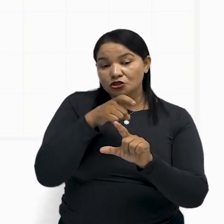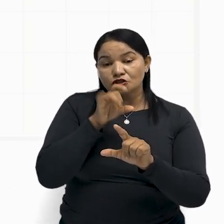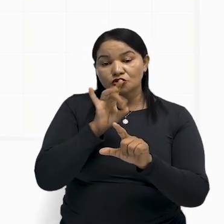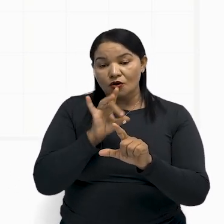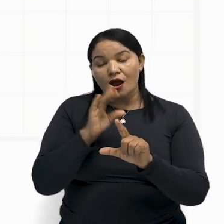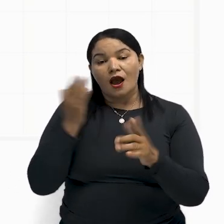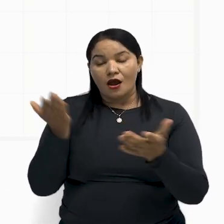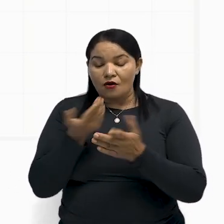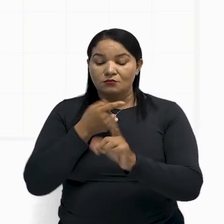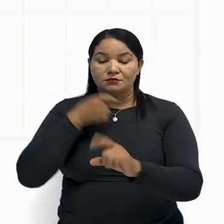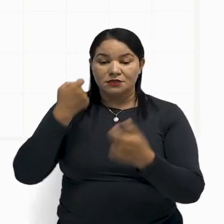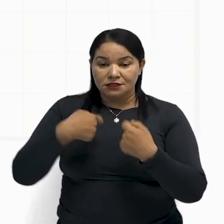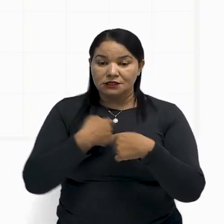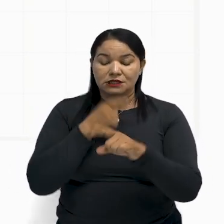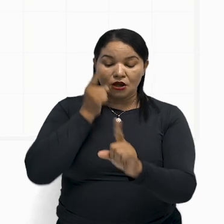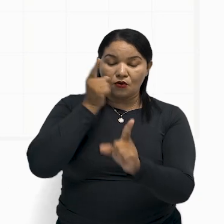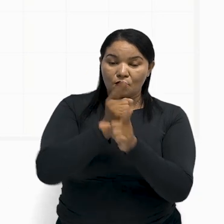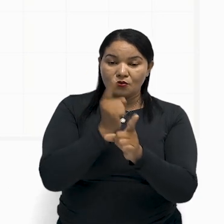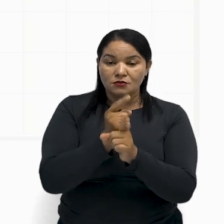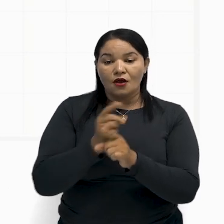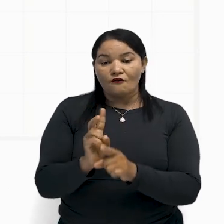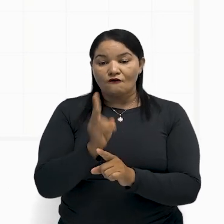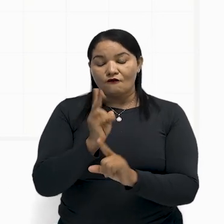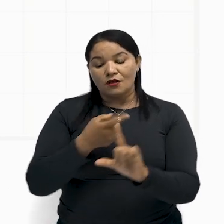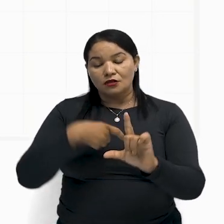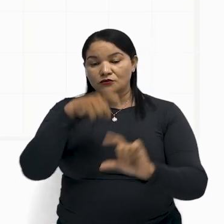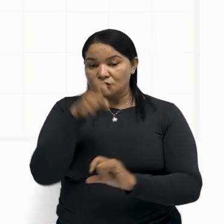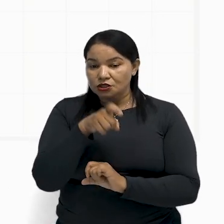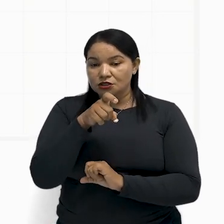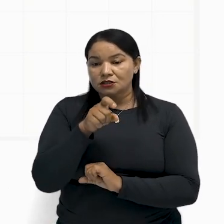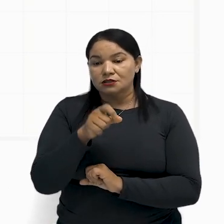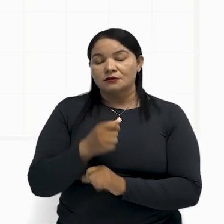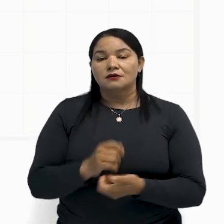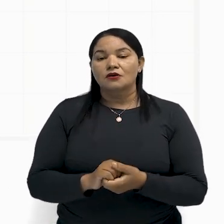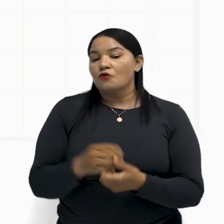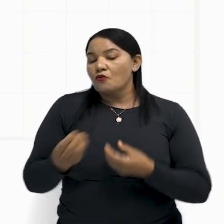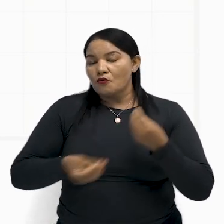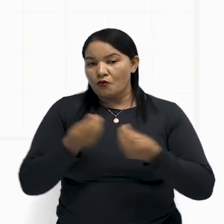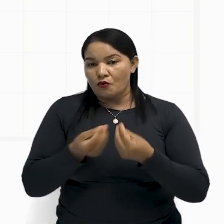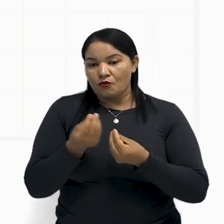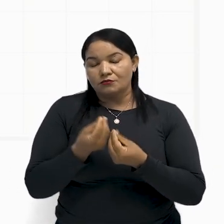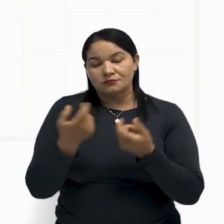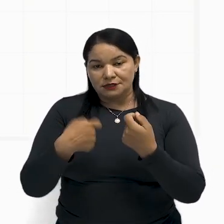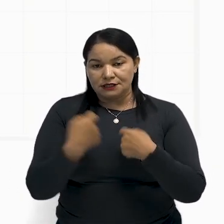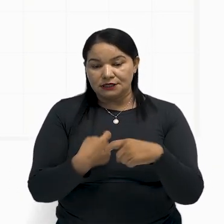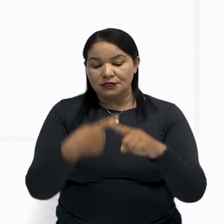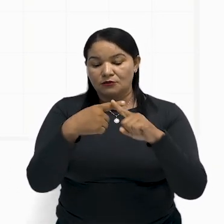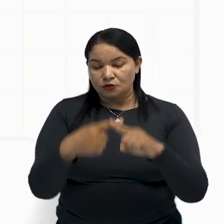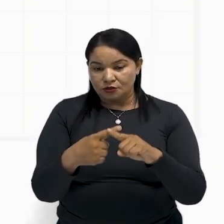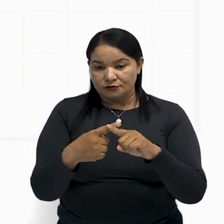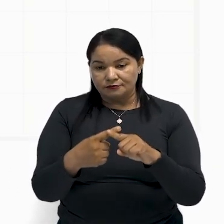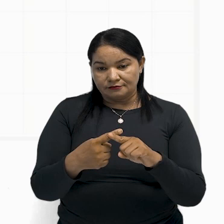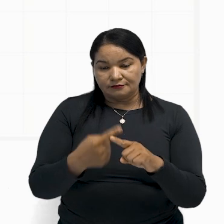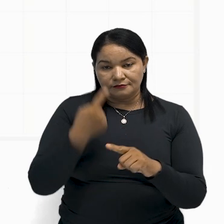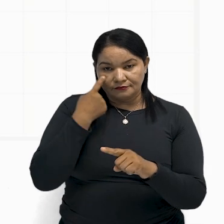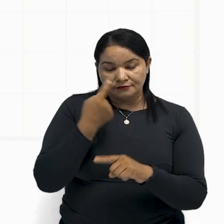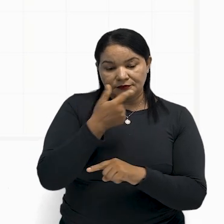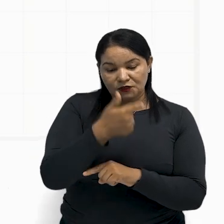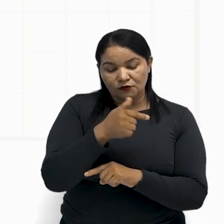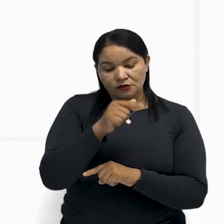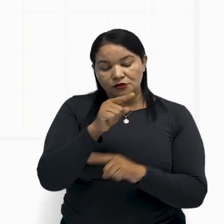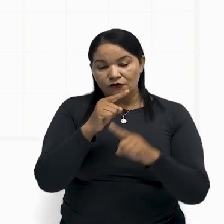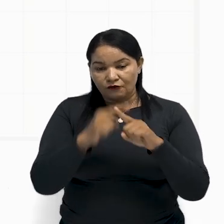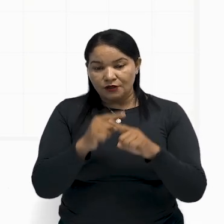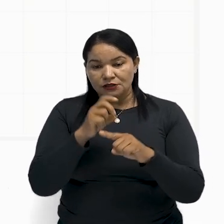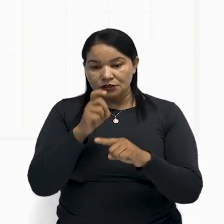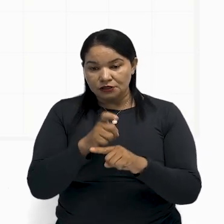esse valor de X, tá? Encontrando o valor de X, basta eu multiplicar, por exemplo, 2 vezes X, depois